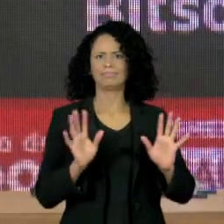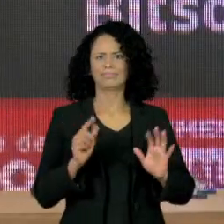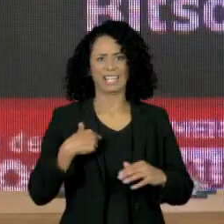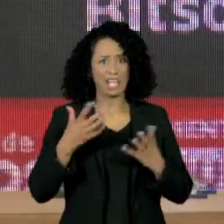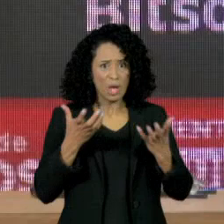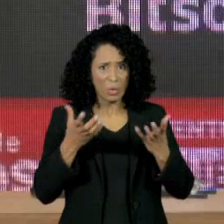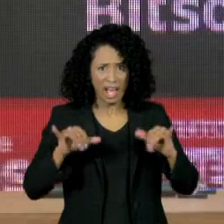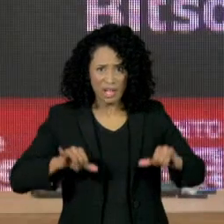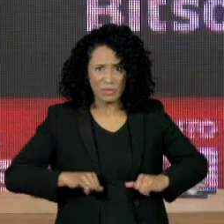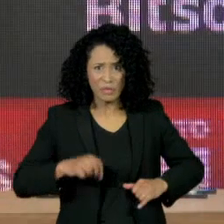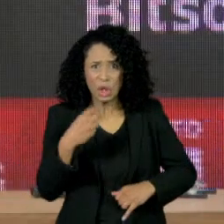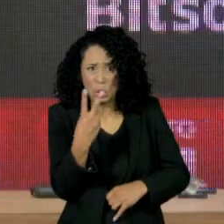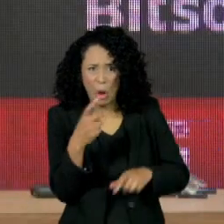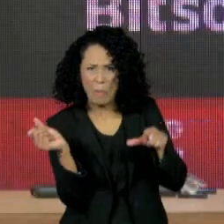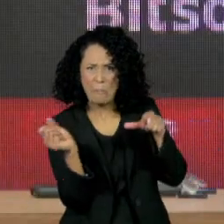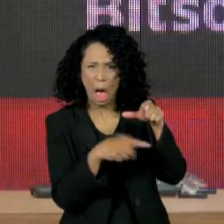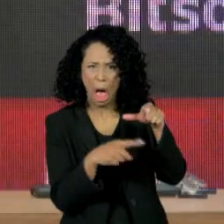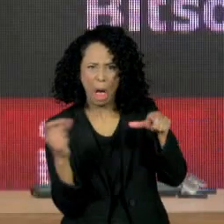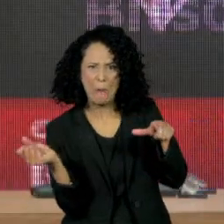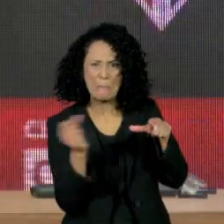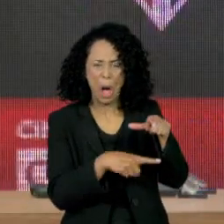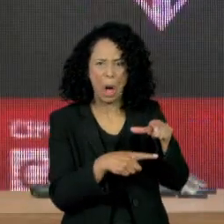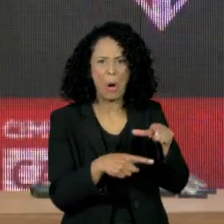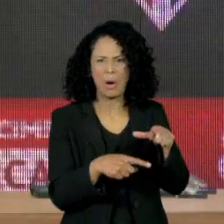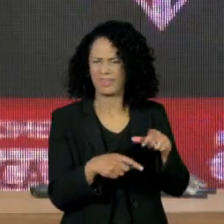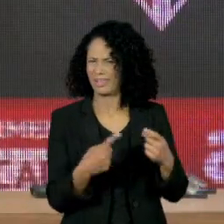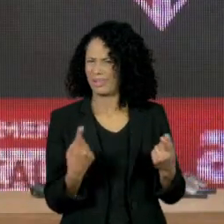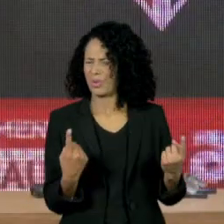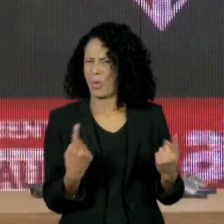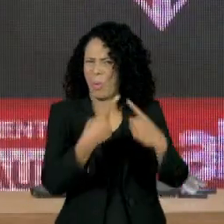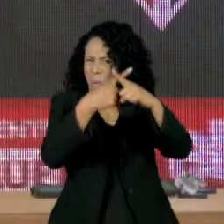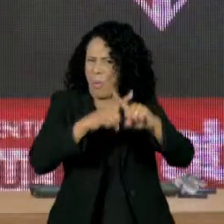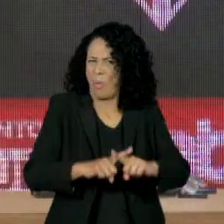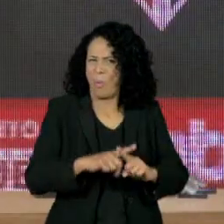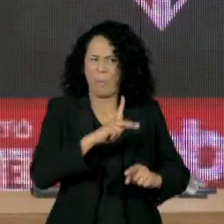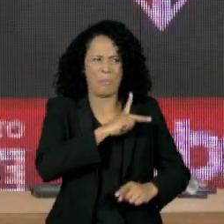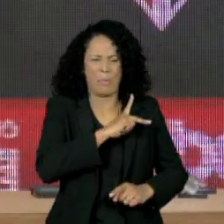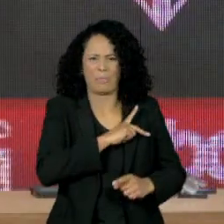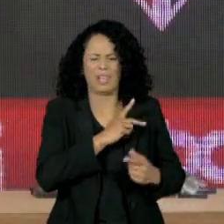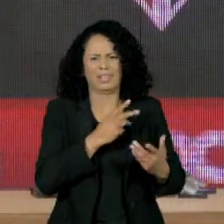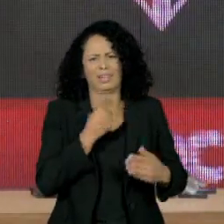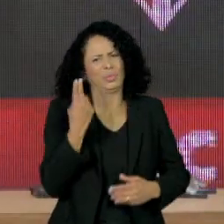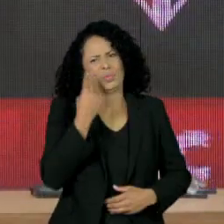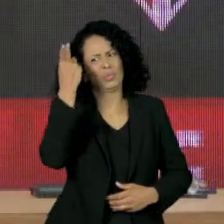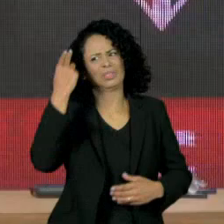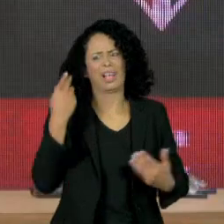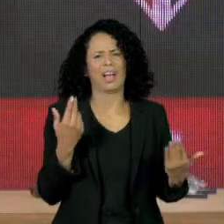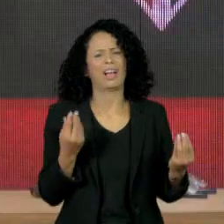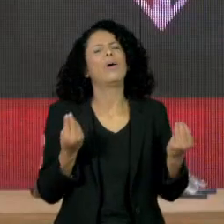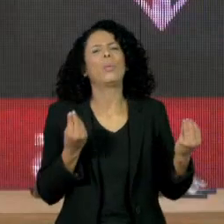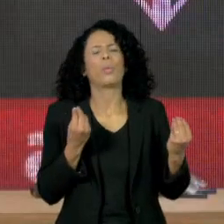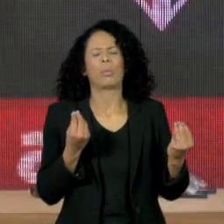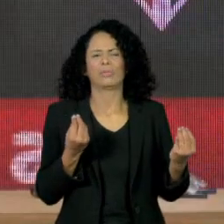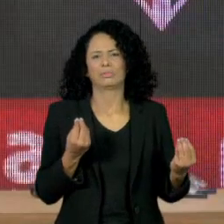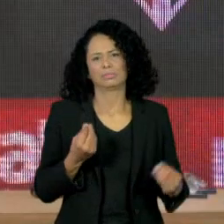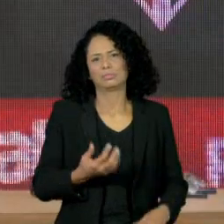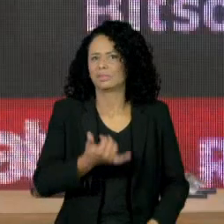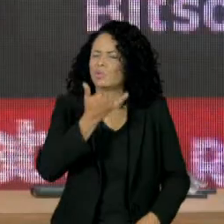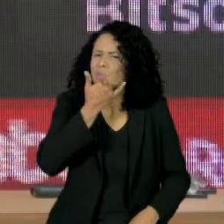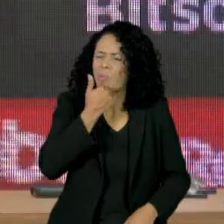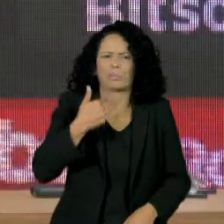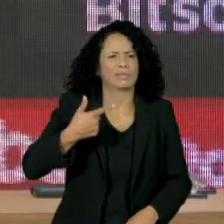sofrer dois gols de bola parada, da qual nós treinamos praticamente metade do treino ontem sobre isso, nós